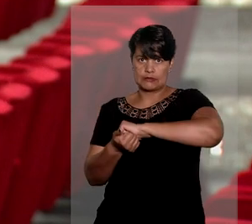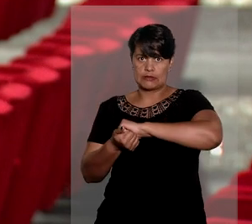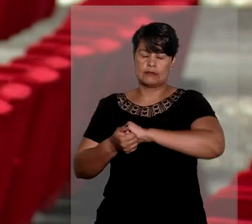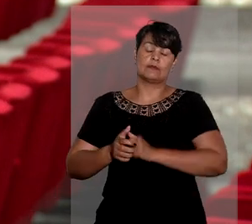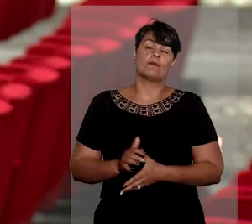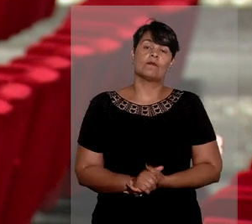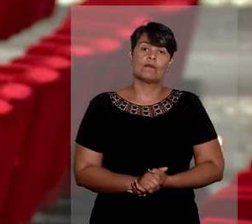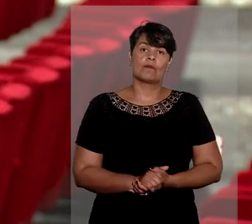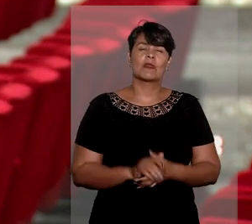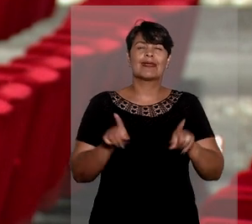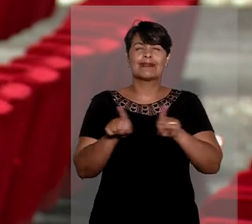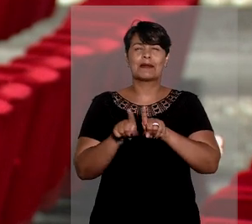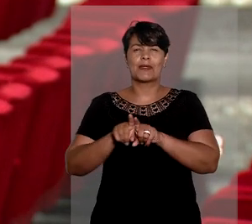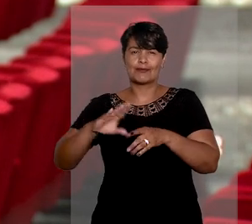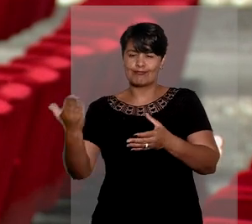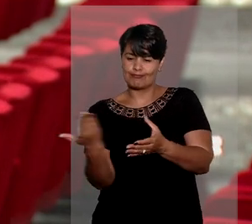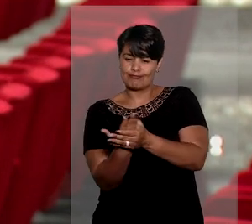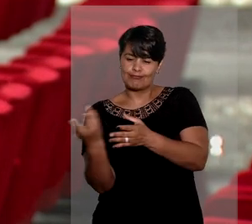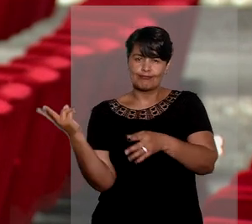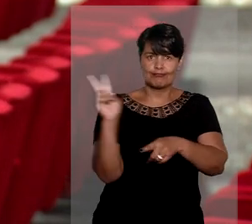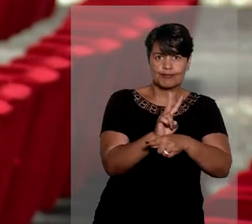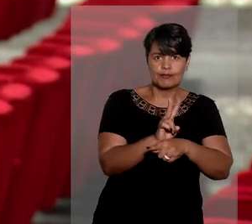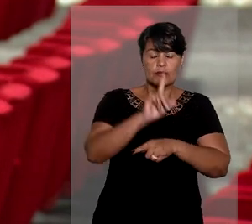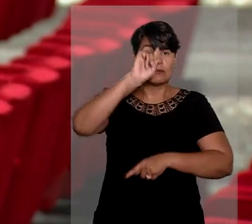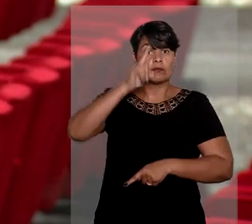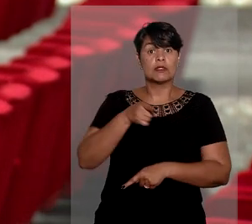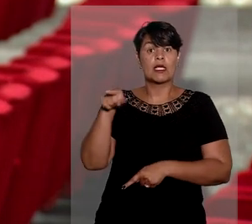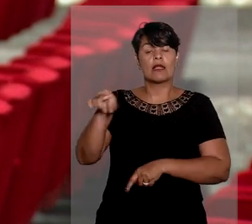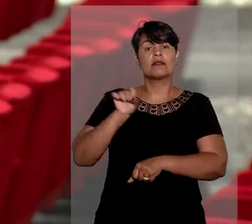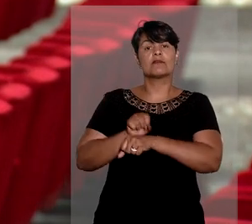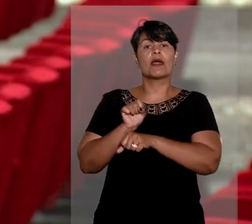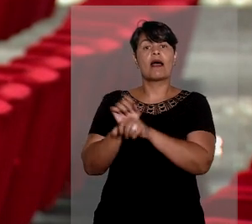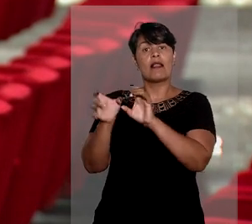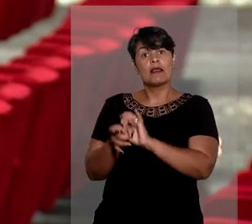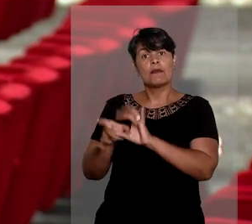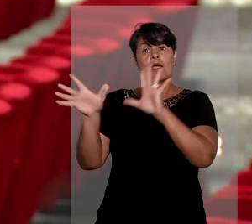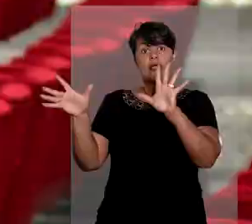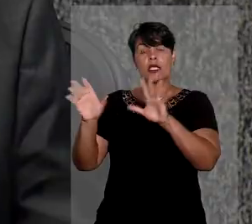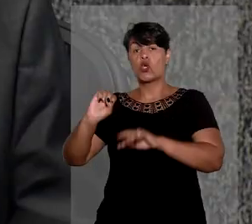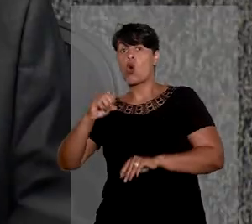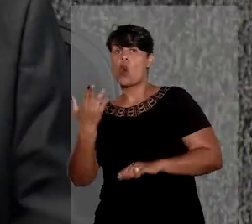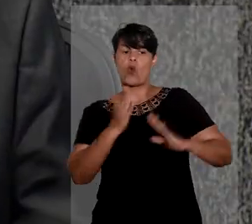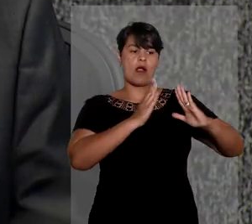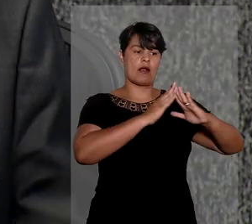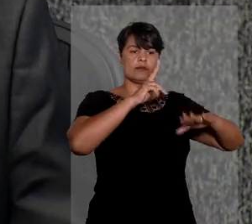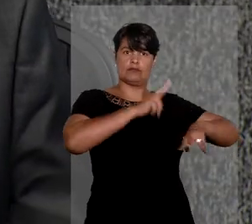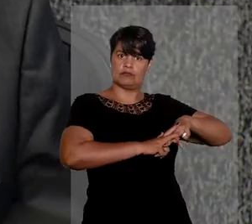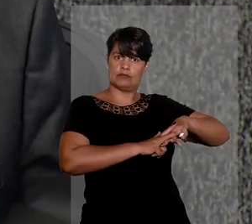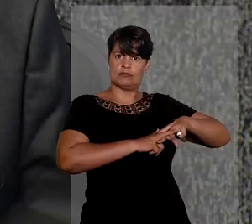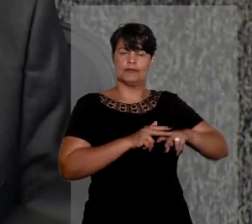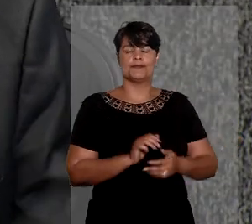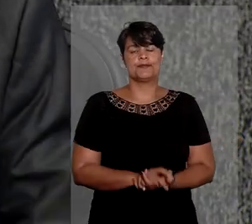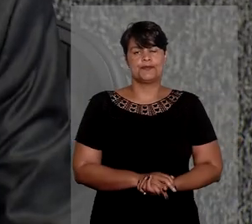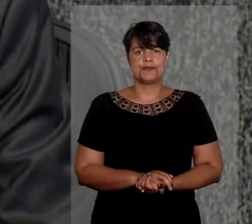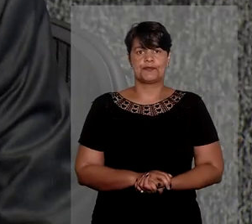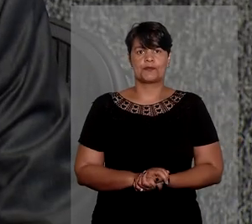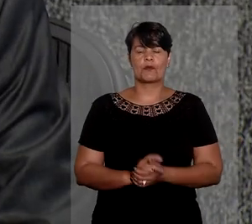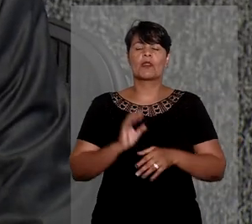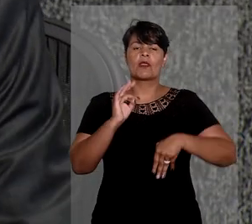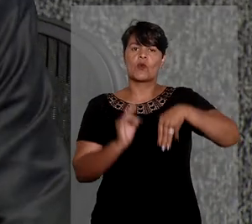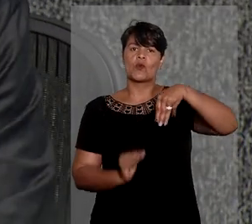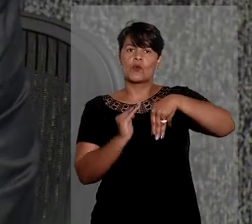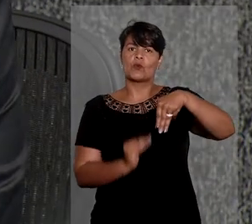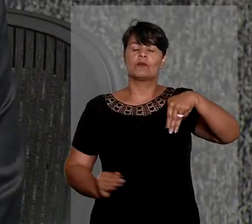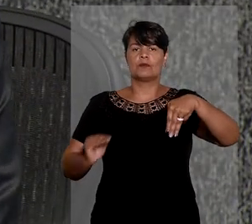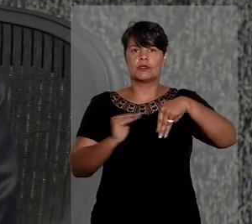pedido que ela pudesse aguardar o julgamento do habeas corpus em liberdade ou em prisão domiciliar. Na decisão, o relator, ministro Reinaldo